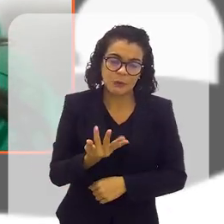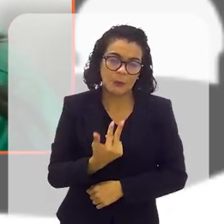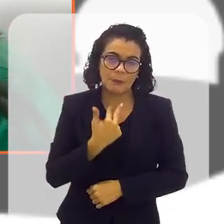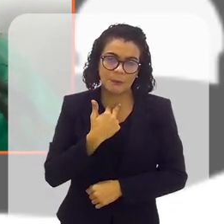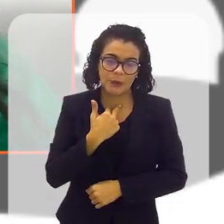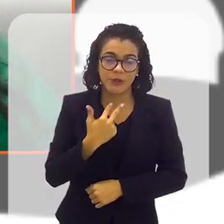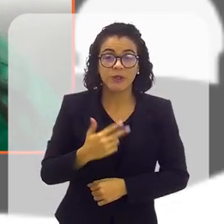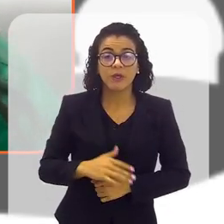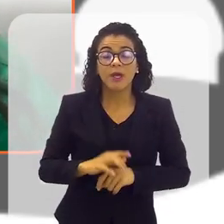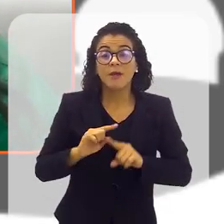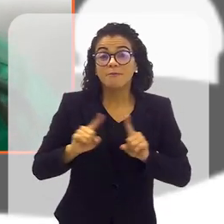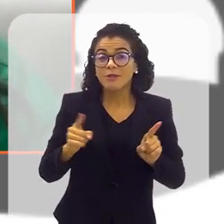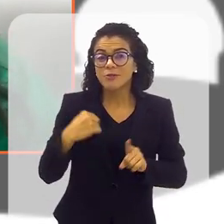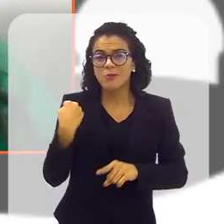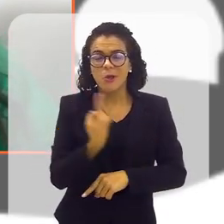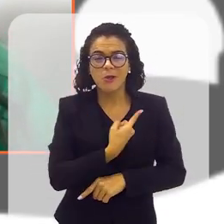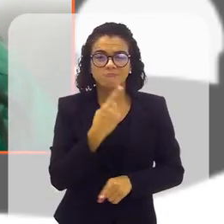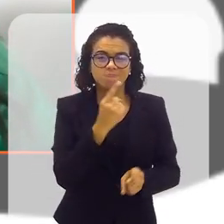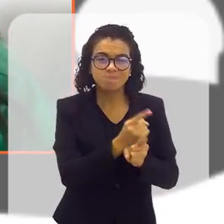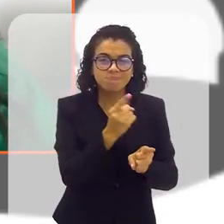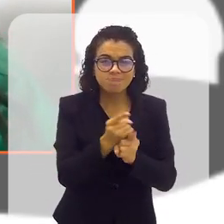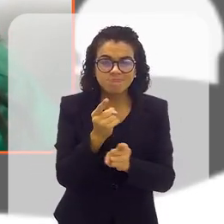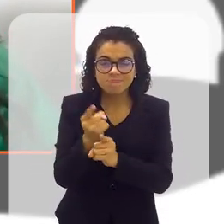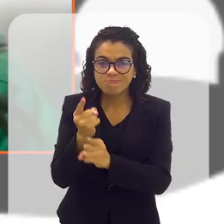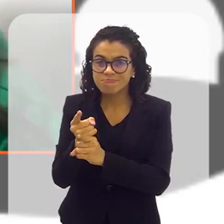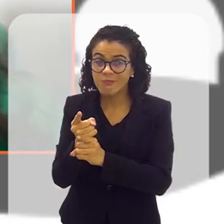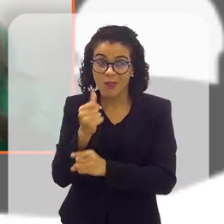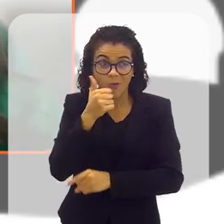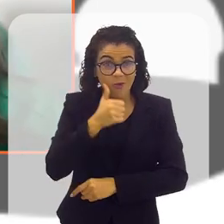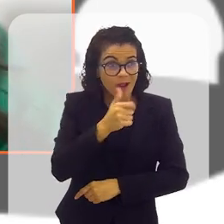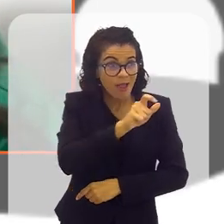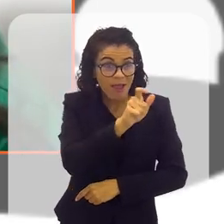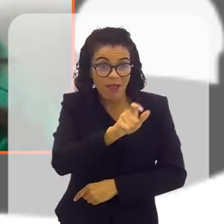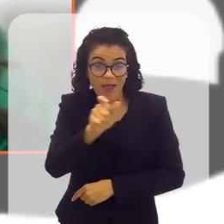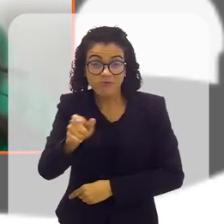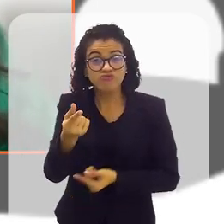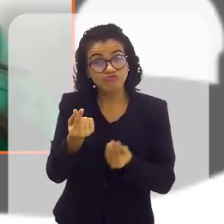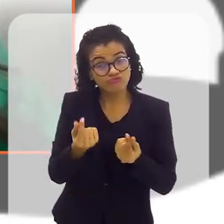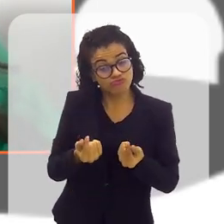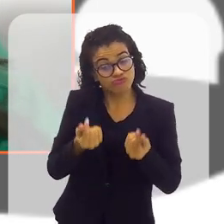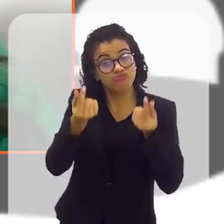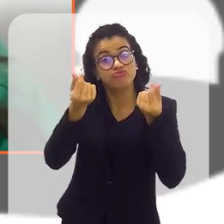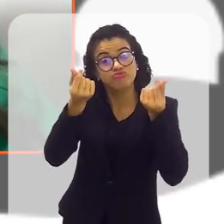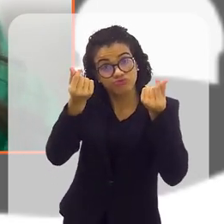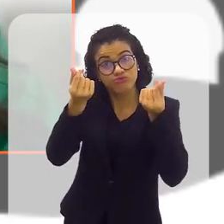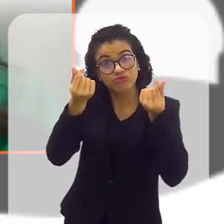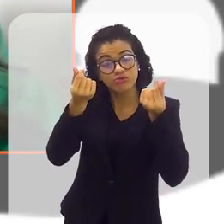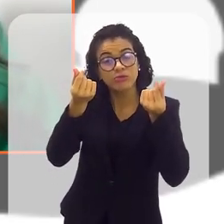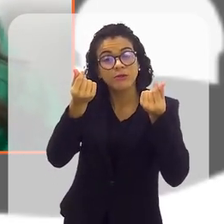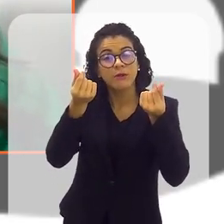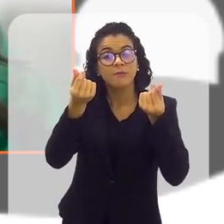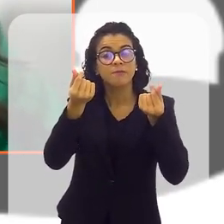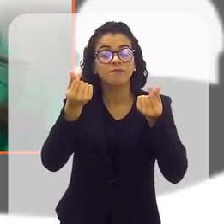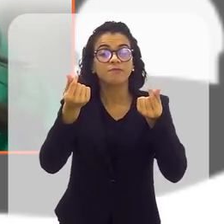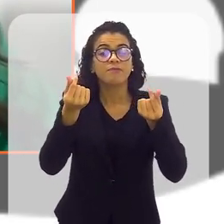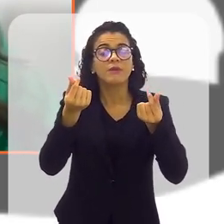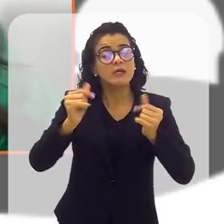nós descobrimos através desse evento que mulheres com poder aquisitivo privilegiado